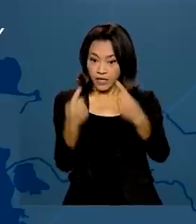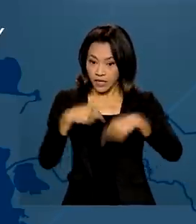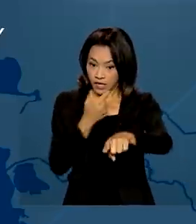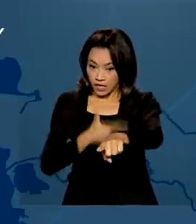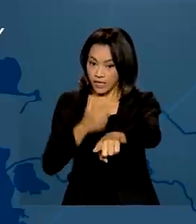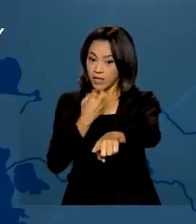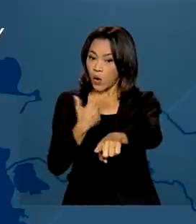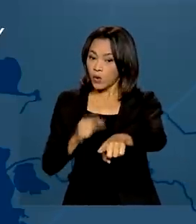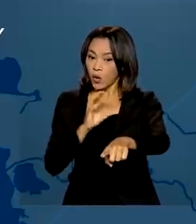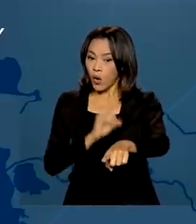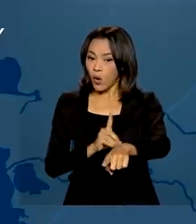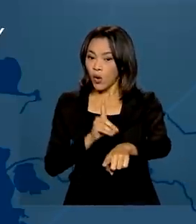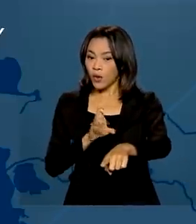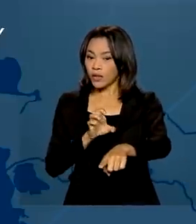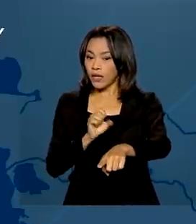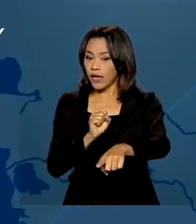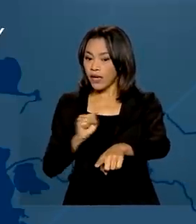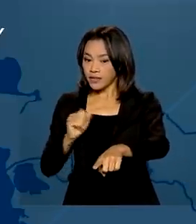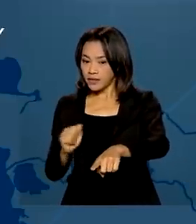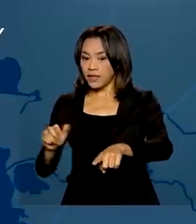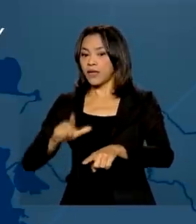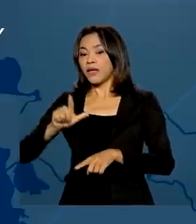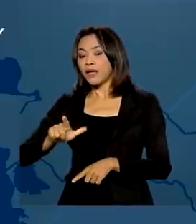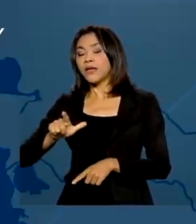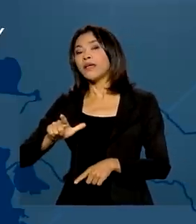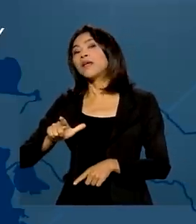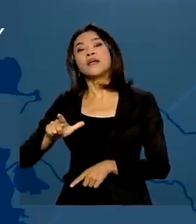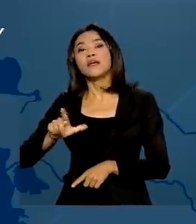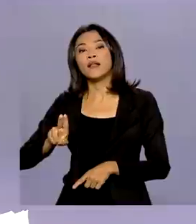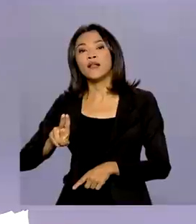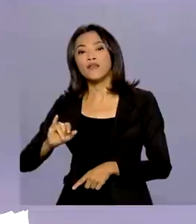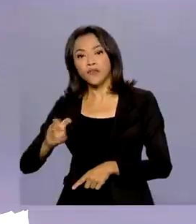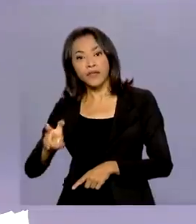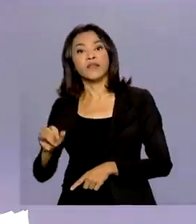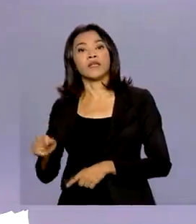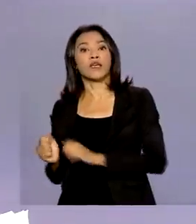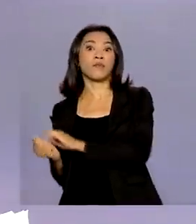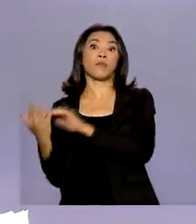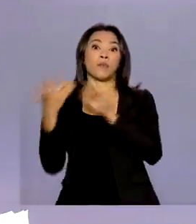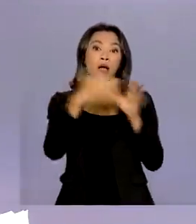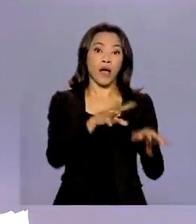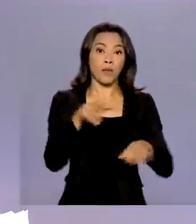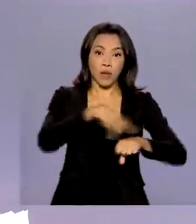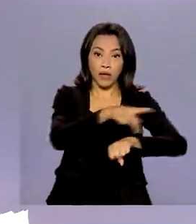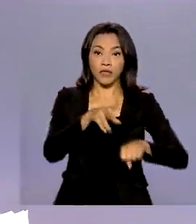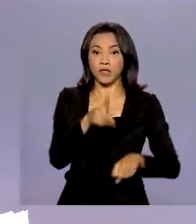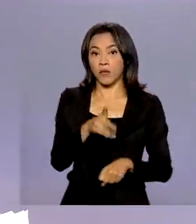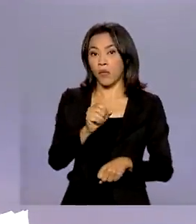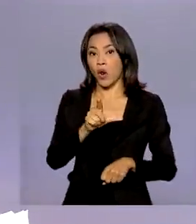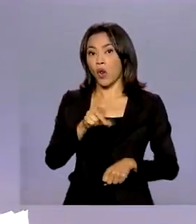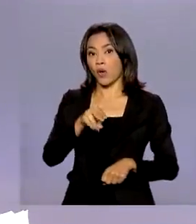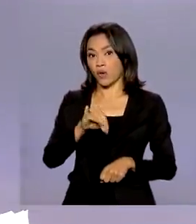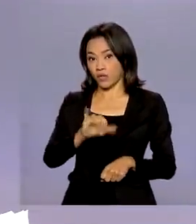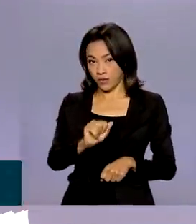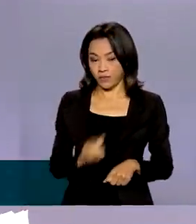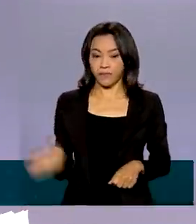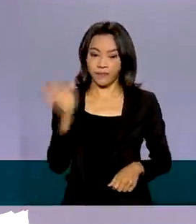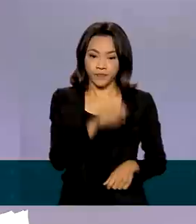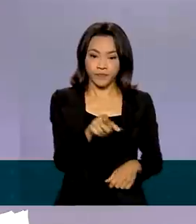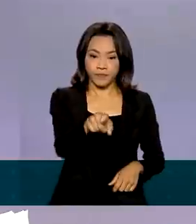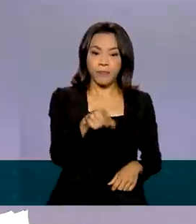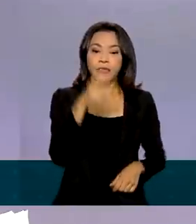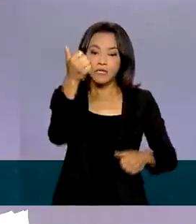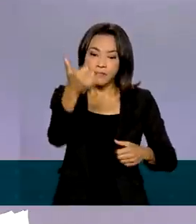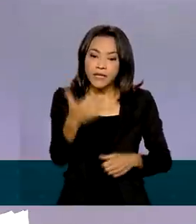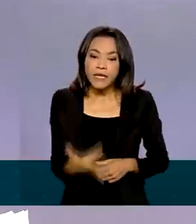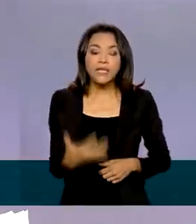devem sair da Ucrânia rumo à Moldávia ou à Polônia. De uma forma geral, brasileiros que estejam em condições de deslocar-se